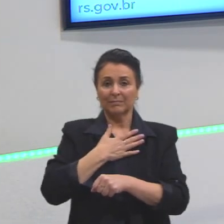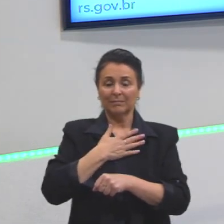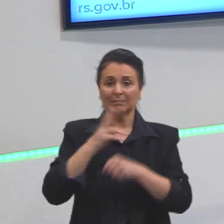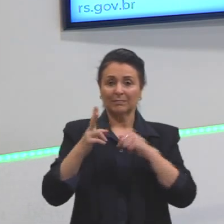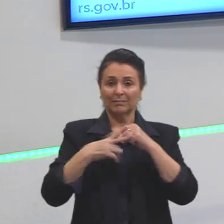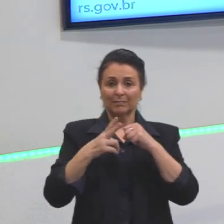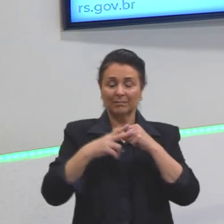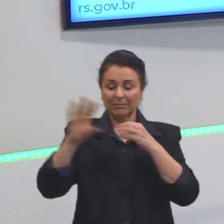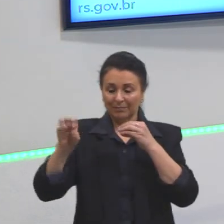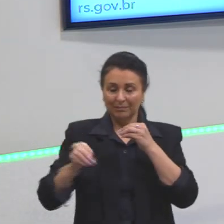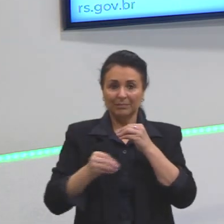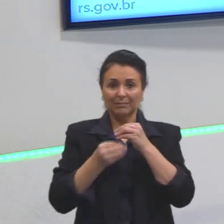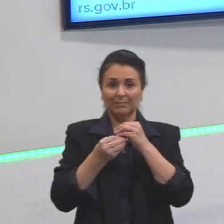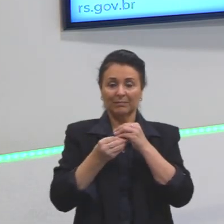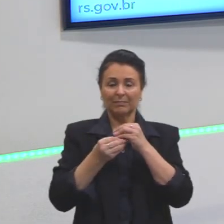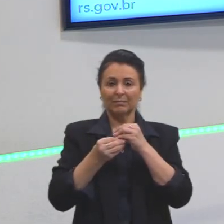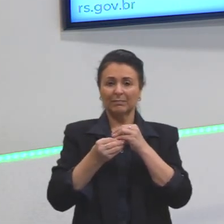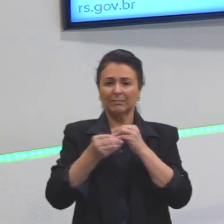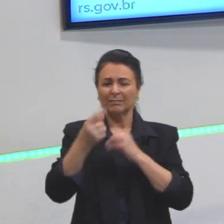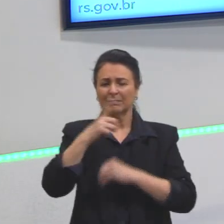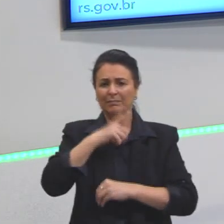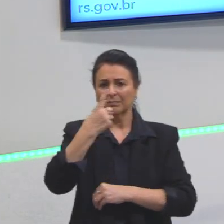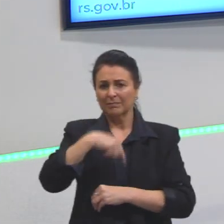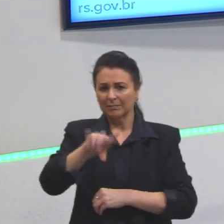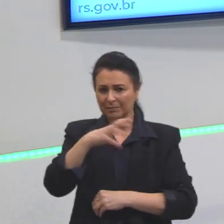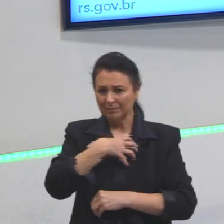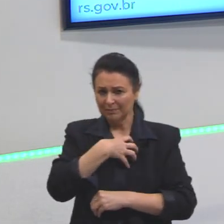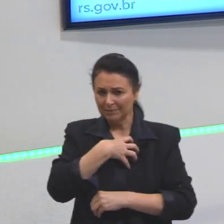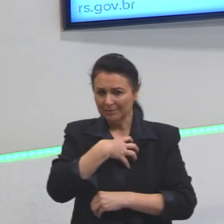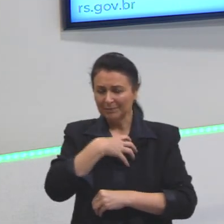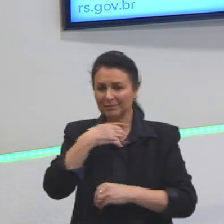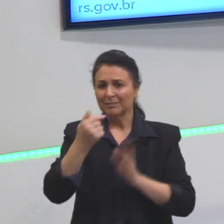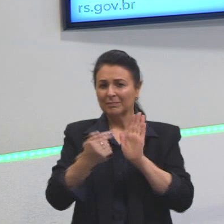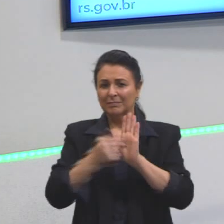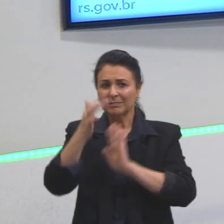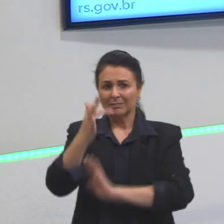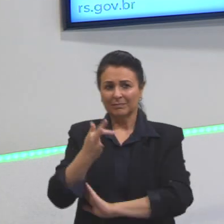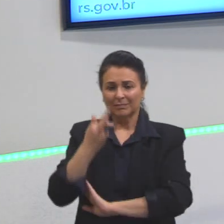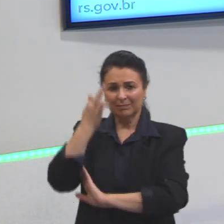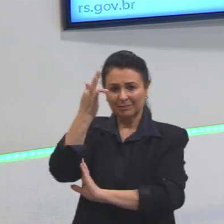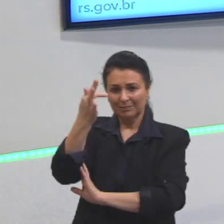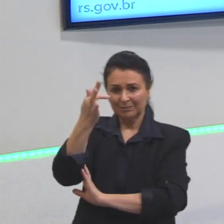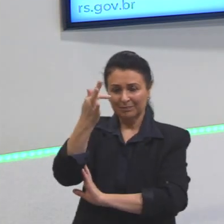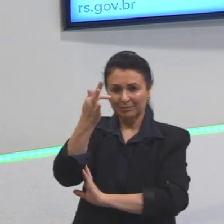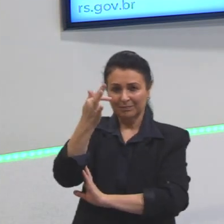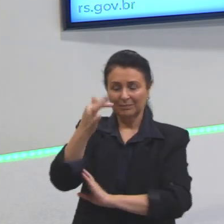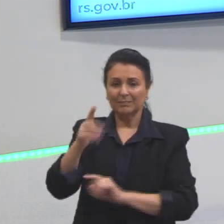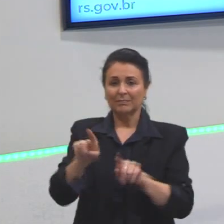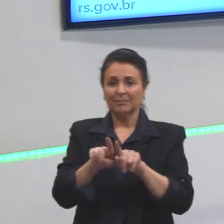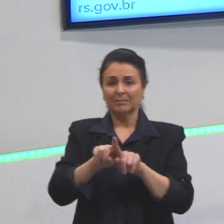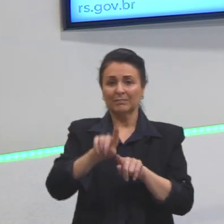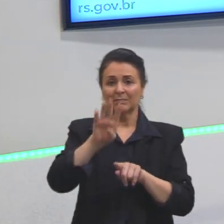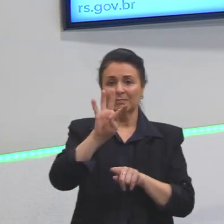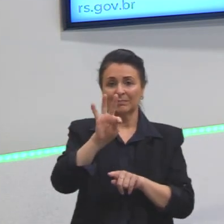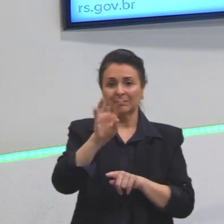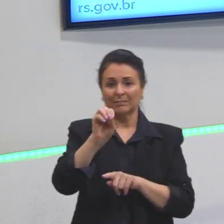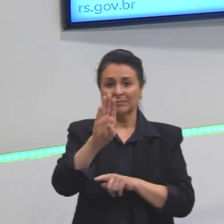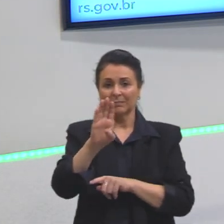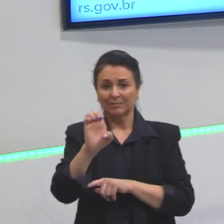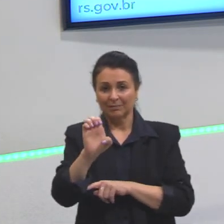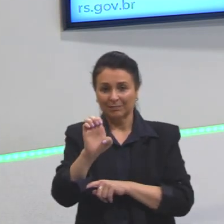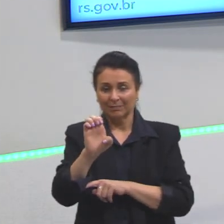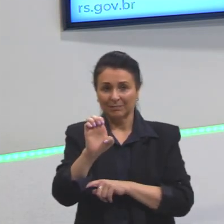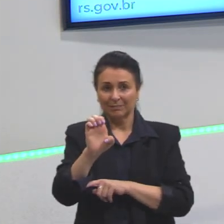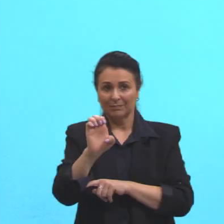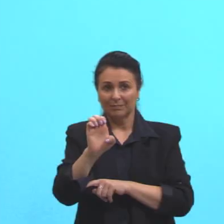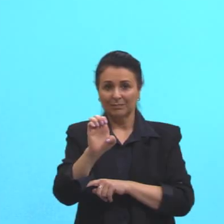Eu tenho outra forma também de indicar o futuro. A outra forma é o to be going to. O é o to be going